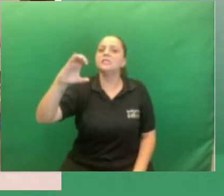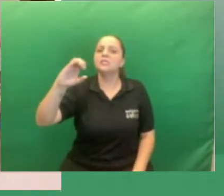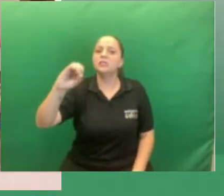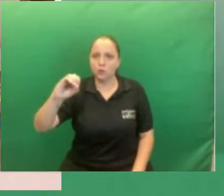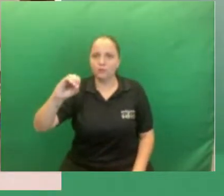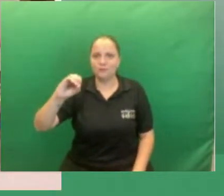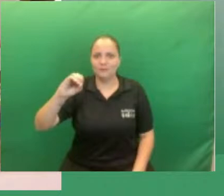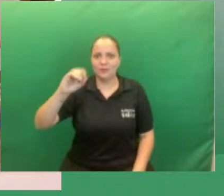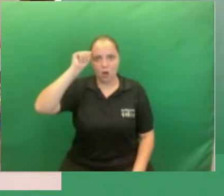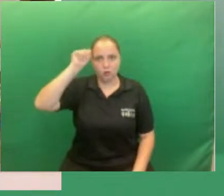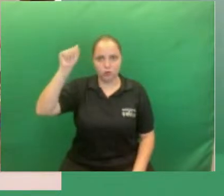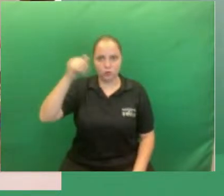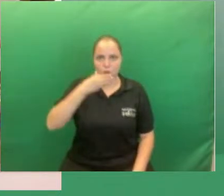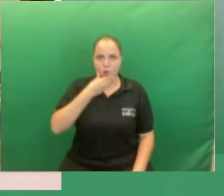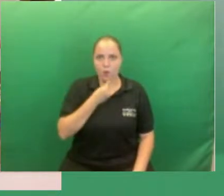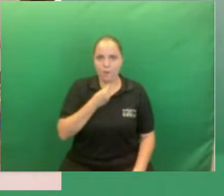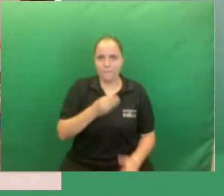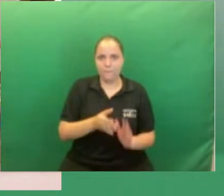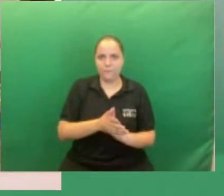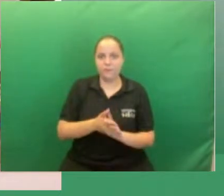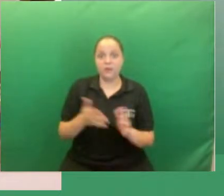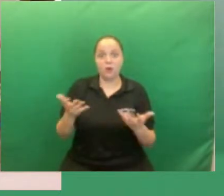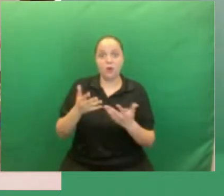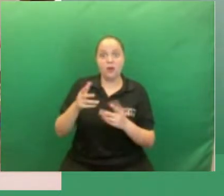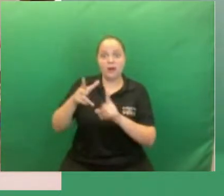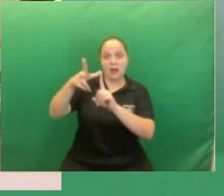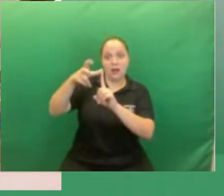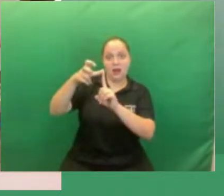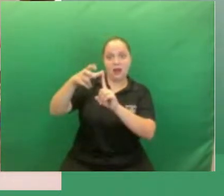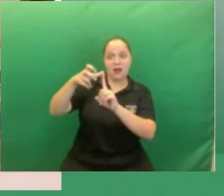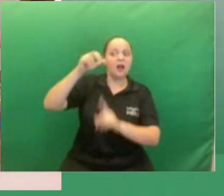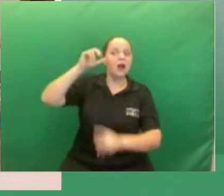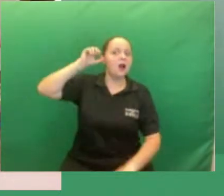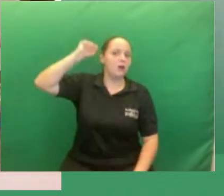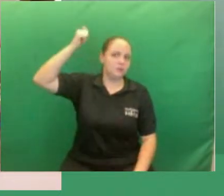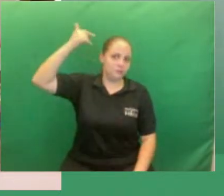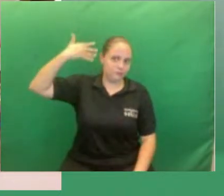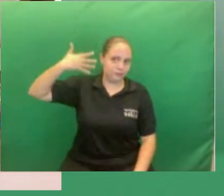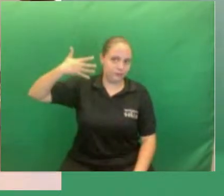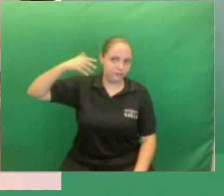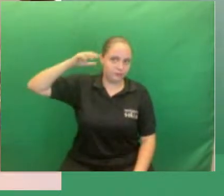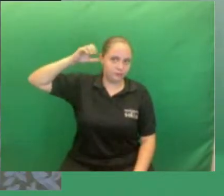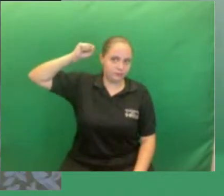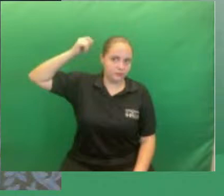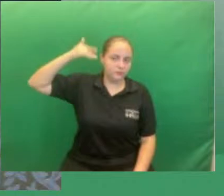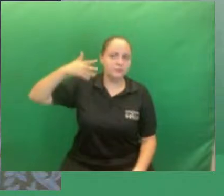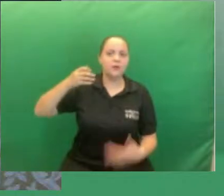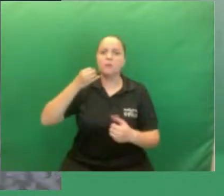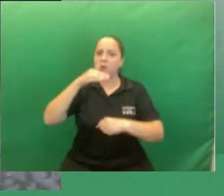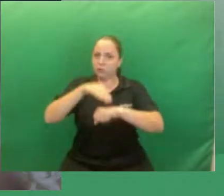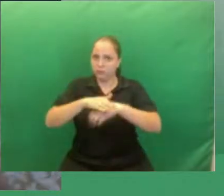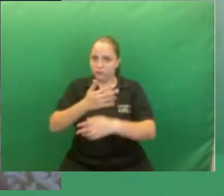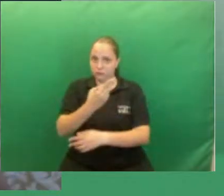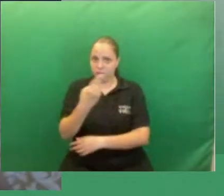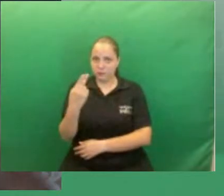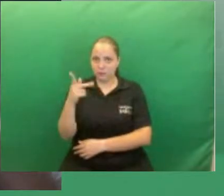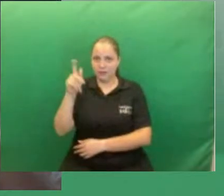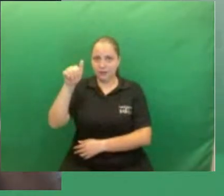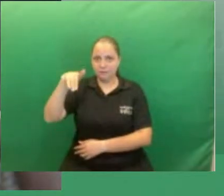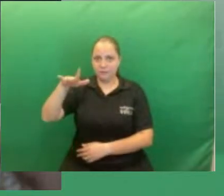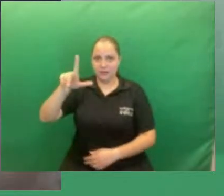Obrigada, pode continuar. Faça sua autodescrição e pode continuar, tá bom? Tudo bem. Boa noite, eu sou a Camila Lima.